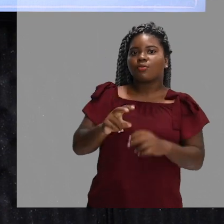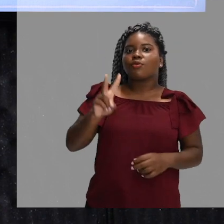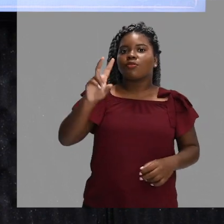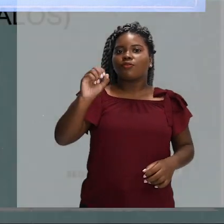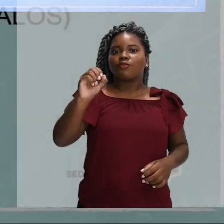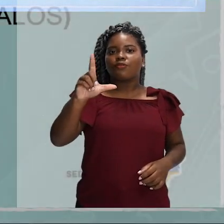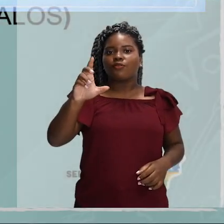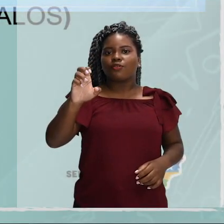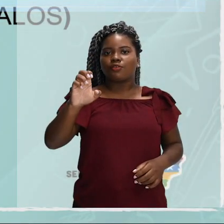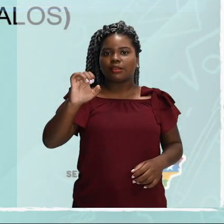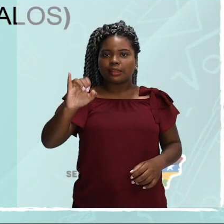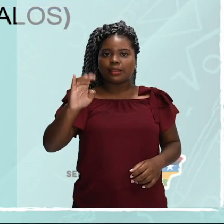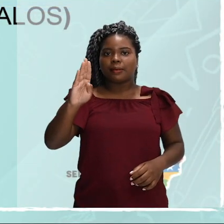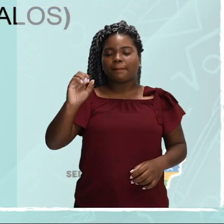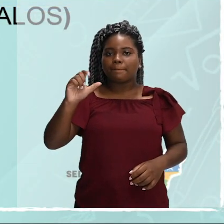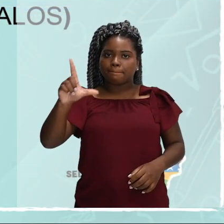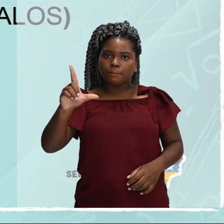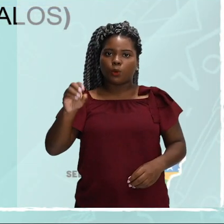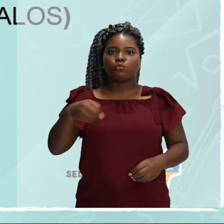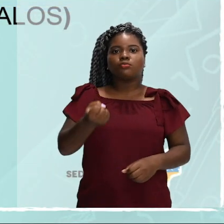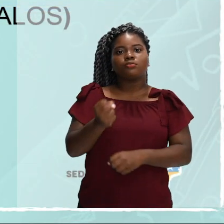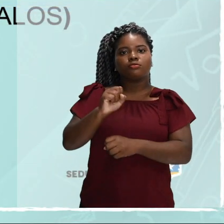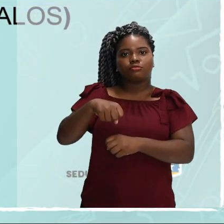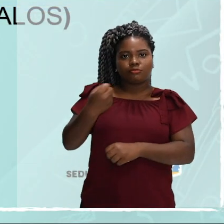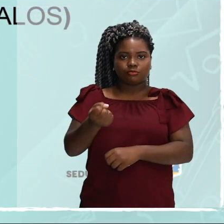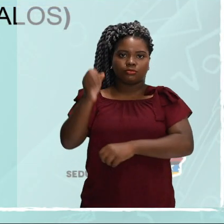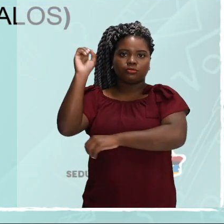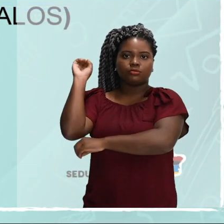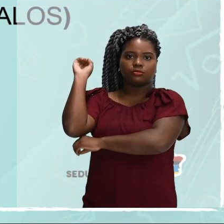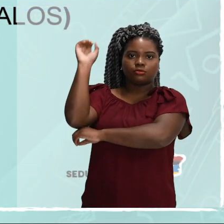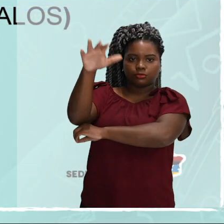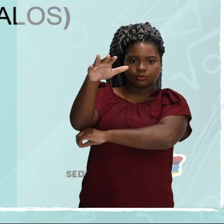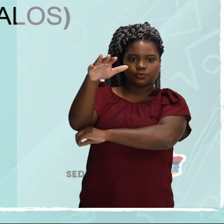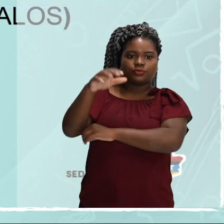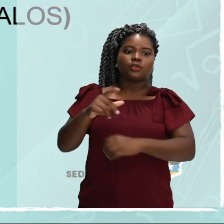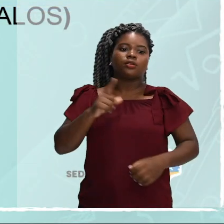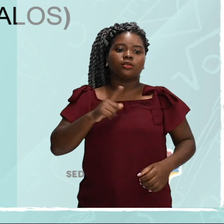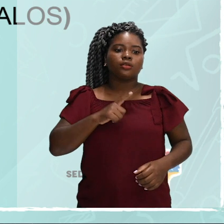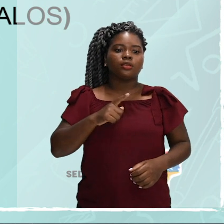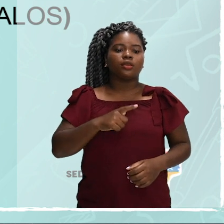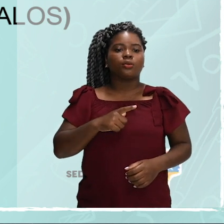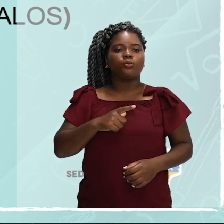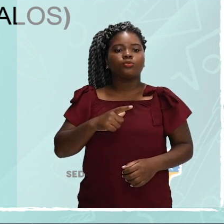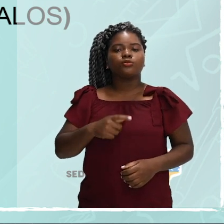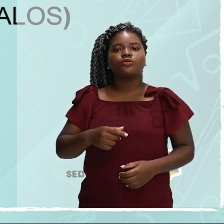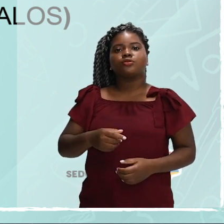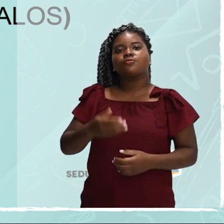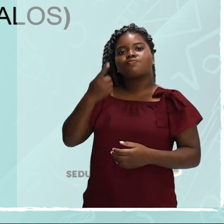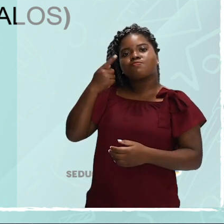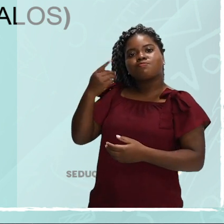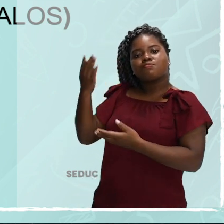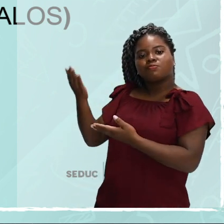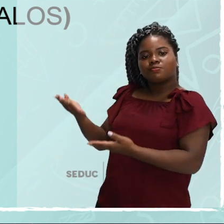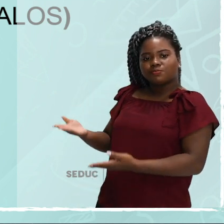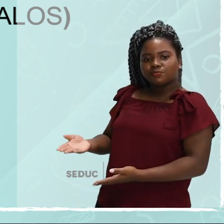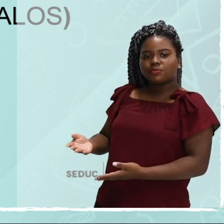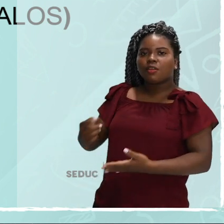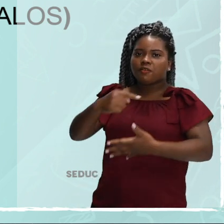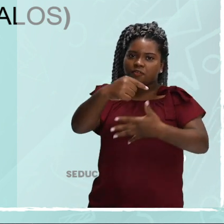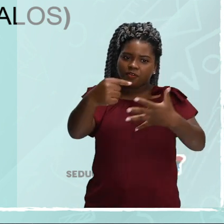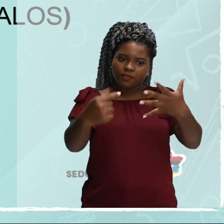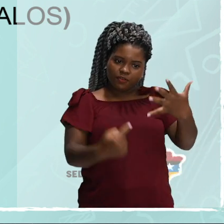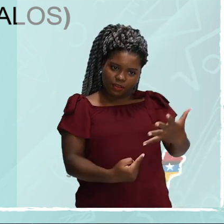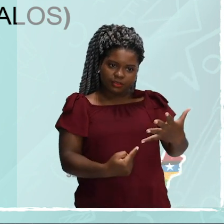Nós iremos aprender aqui a origem do vôleibol, o vôleibol no Brasil, as suas regras